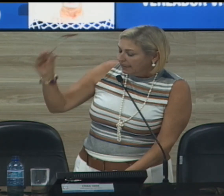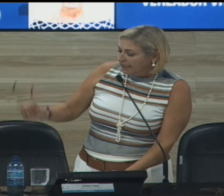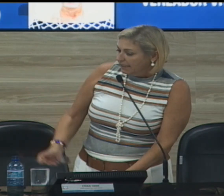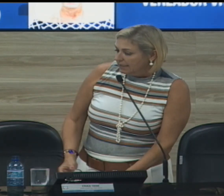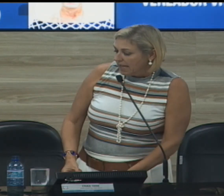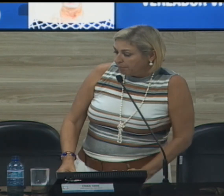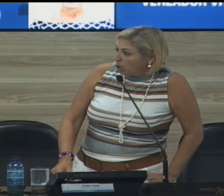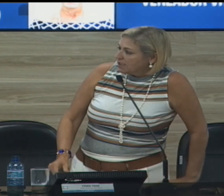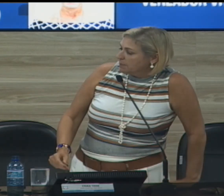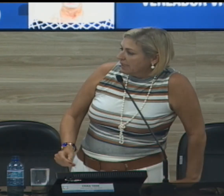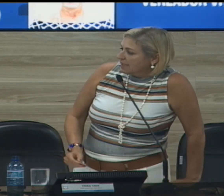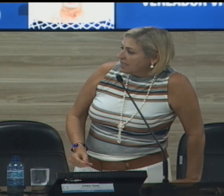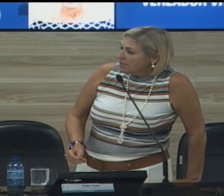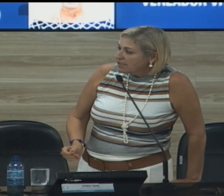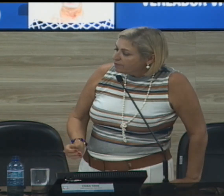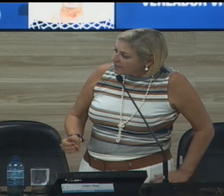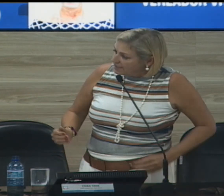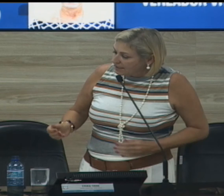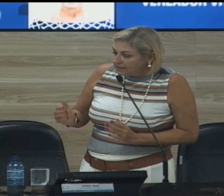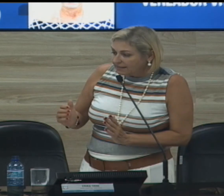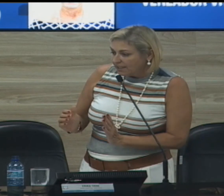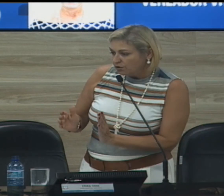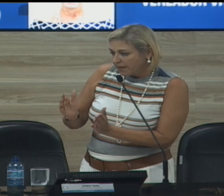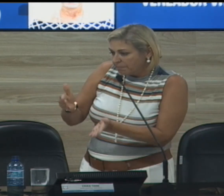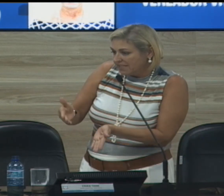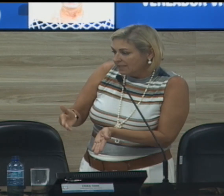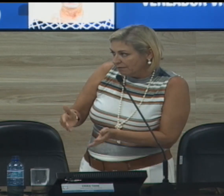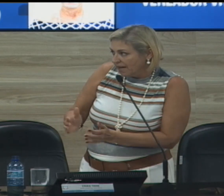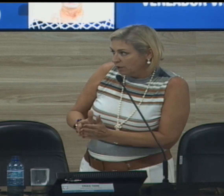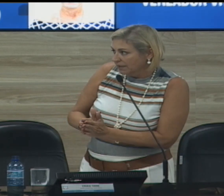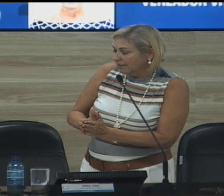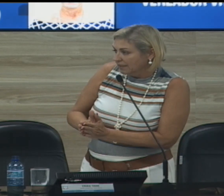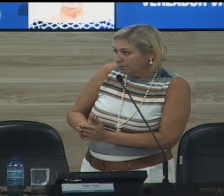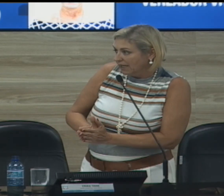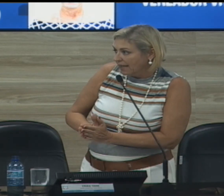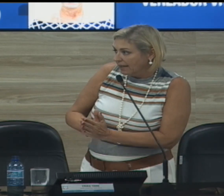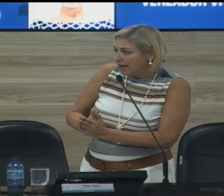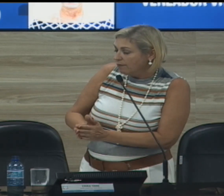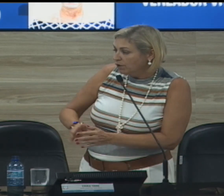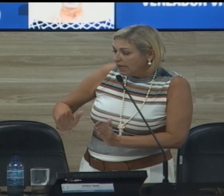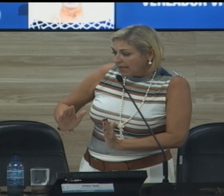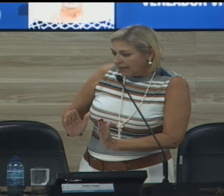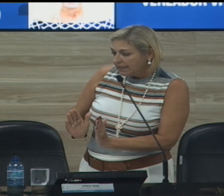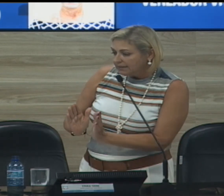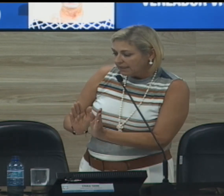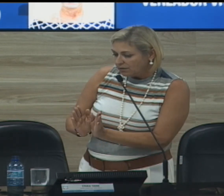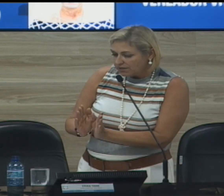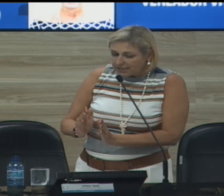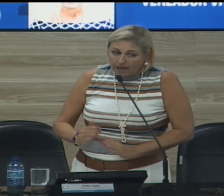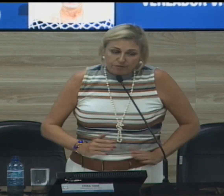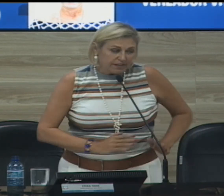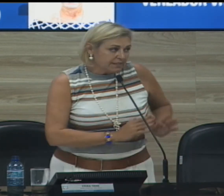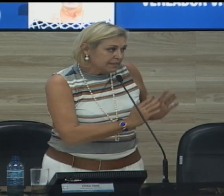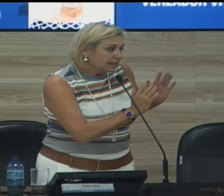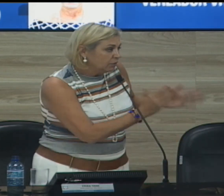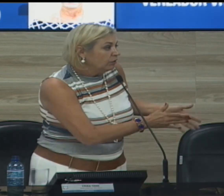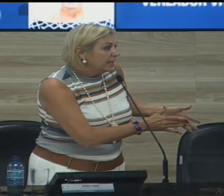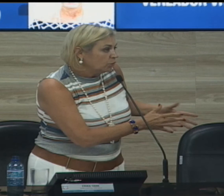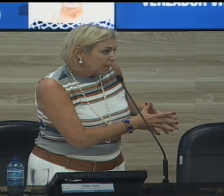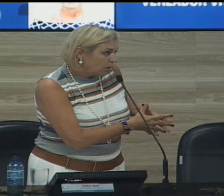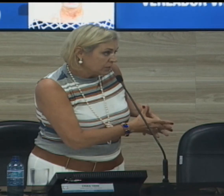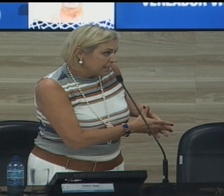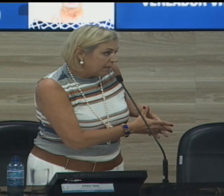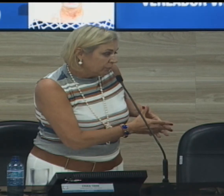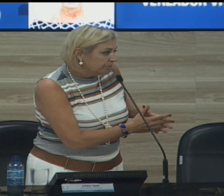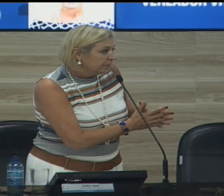a possibilidade de se fazer canteiros para preservar uma determinada árvore canteiros que avancem no